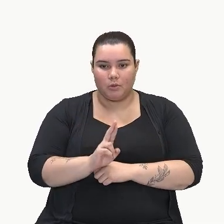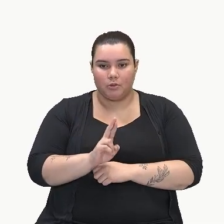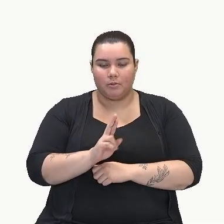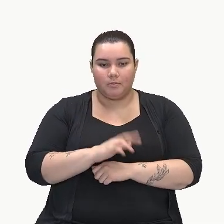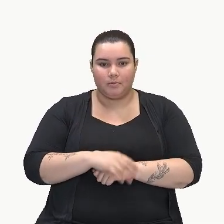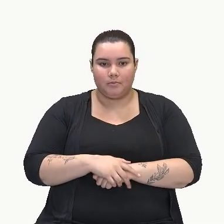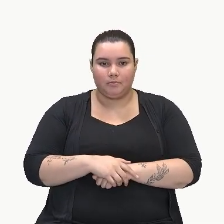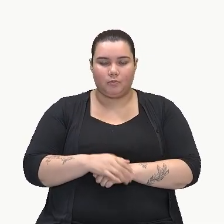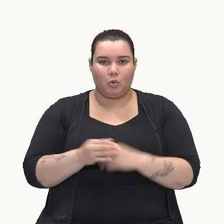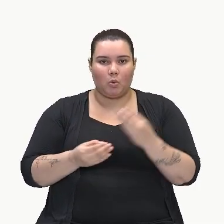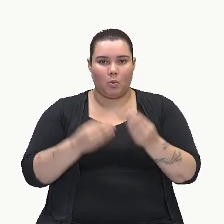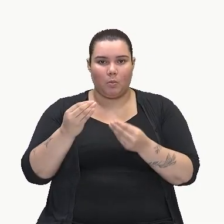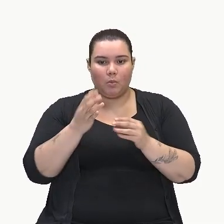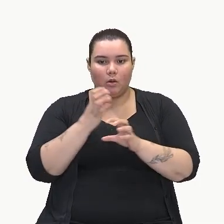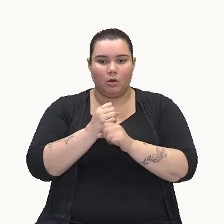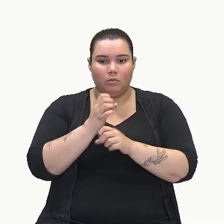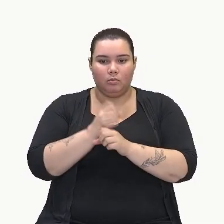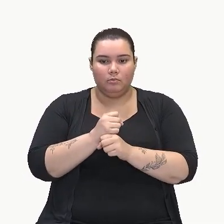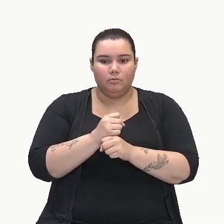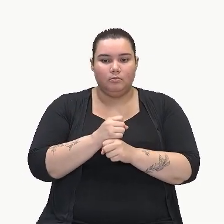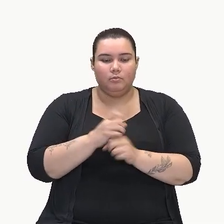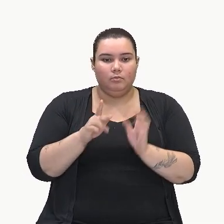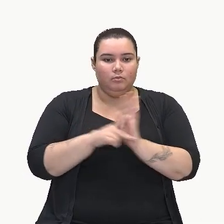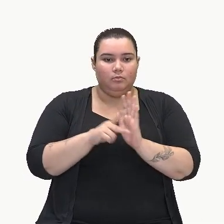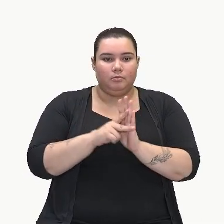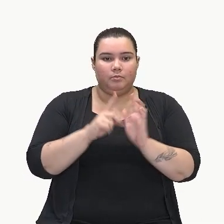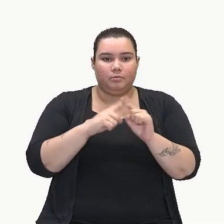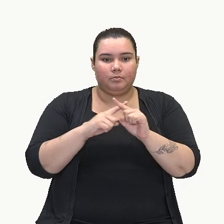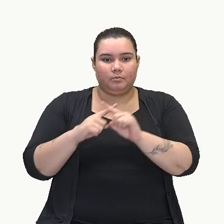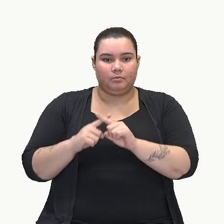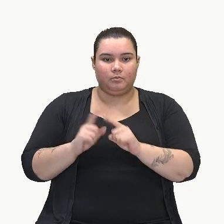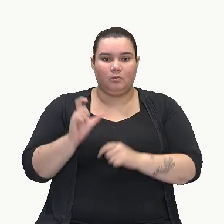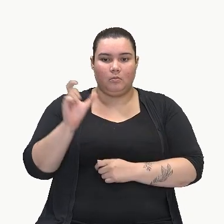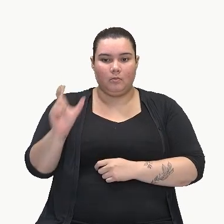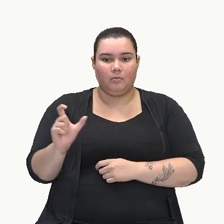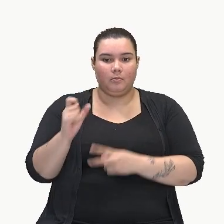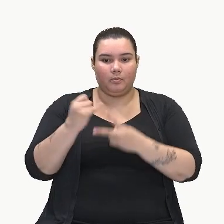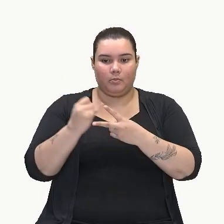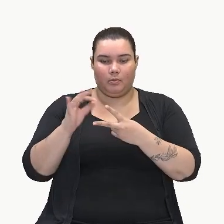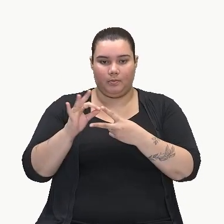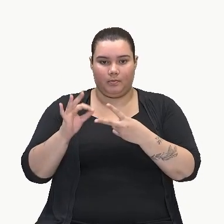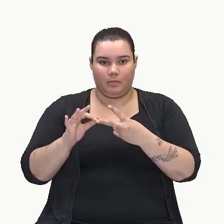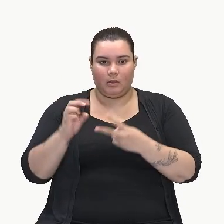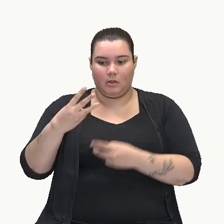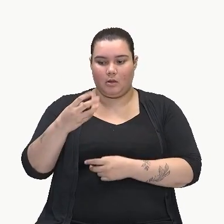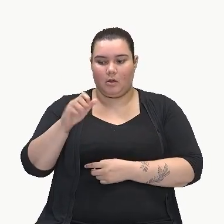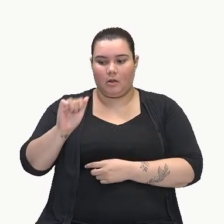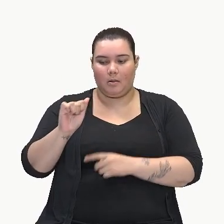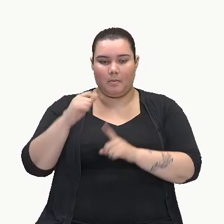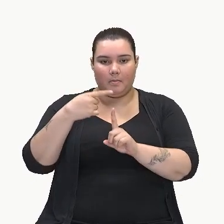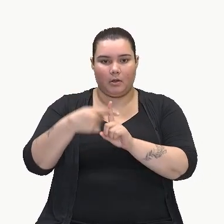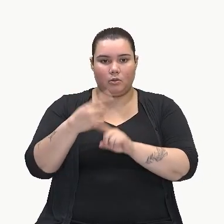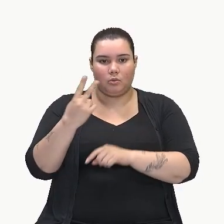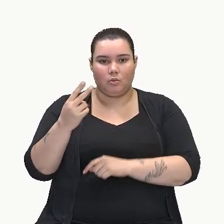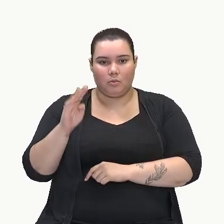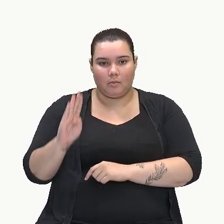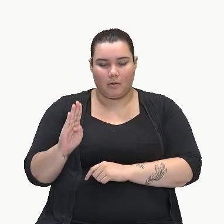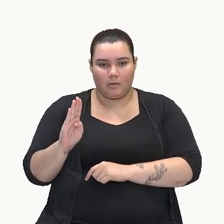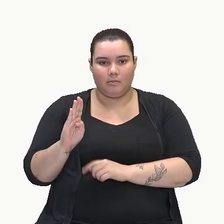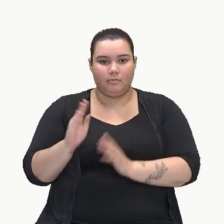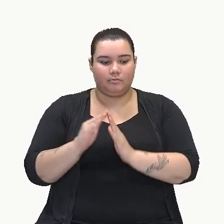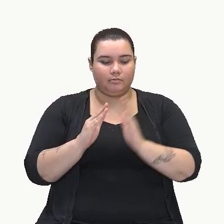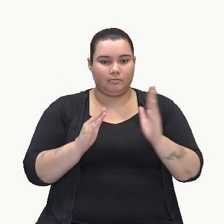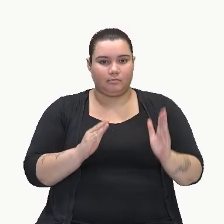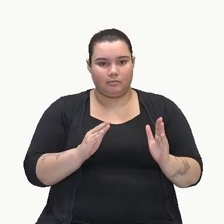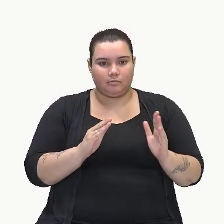vai resolver aqui, né, a nossa multiplicação entre este polinômio 3A mais 2B e este